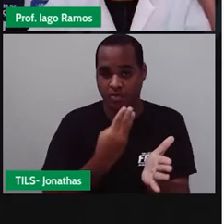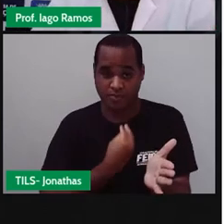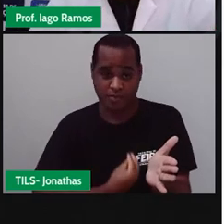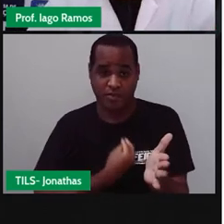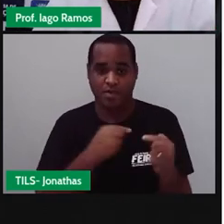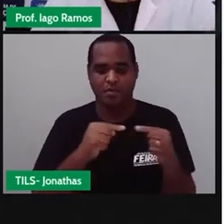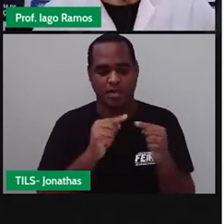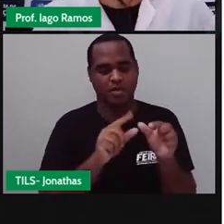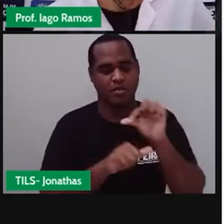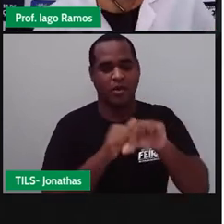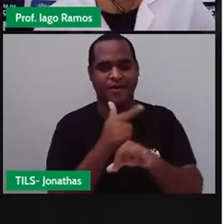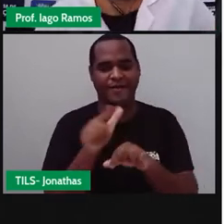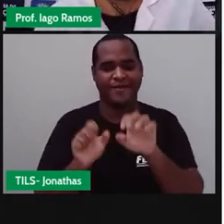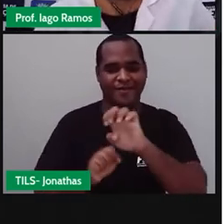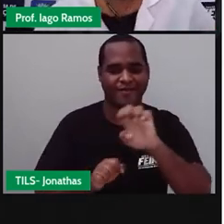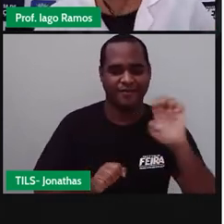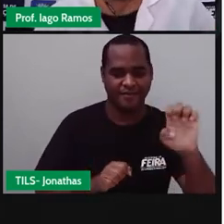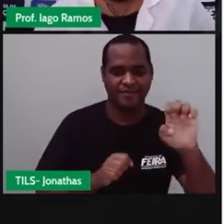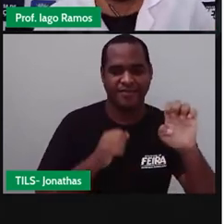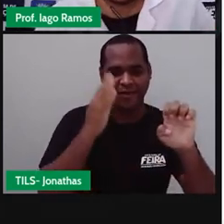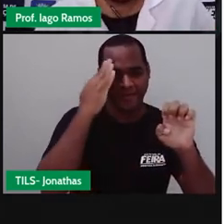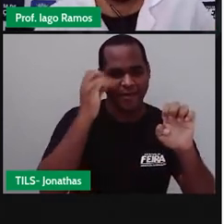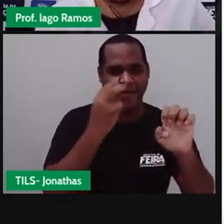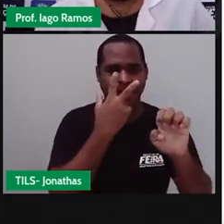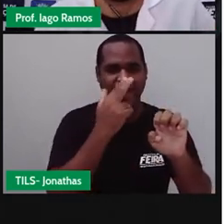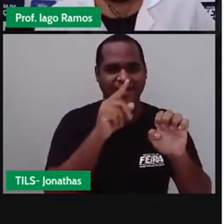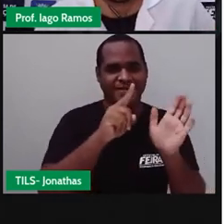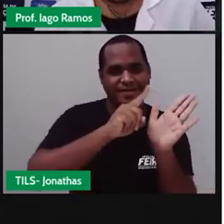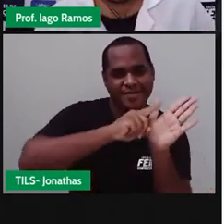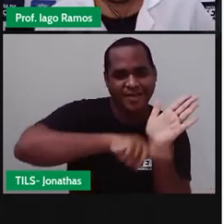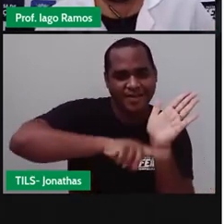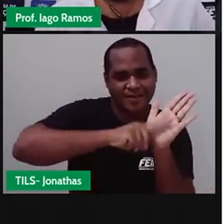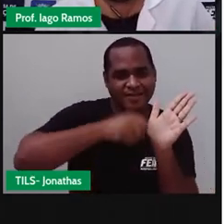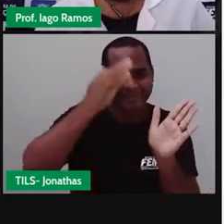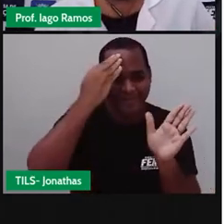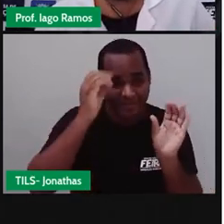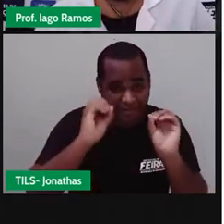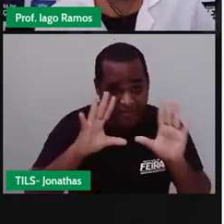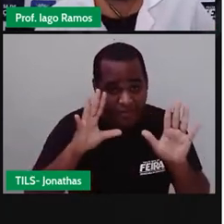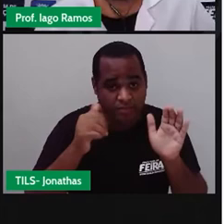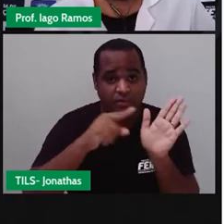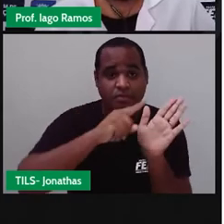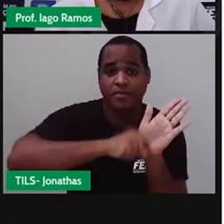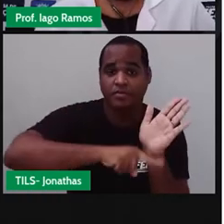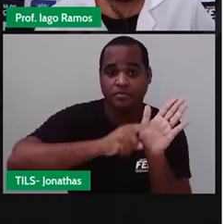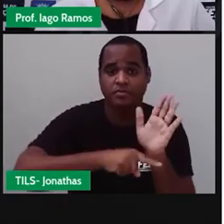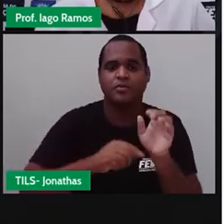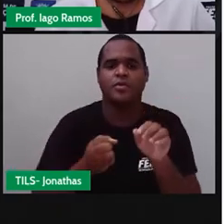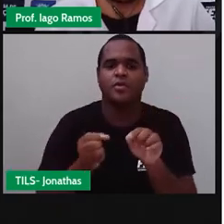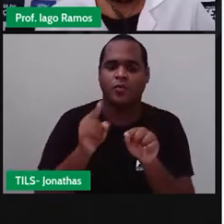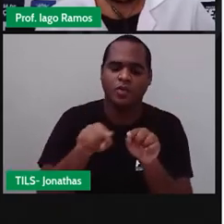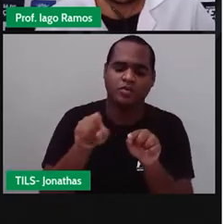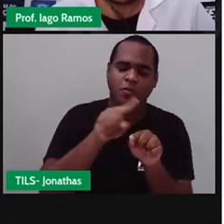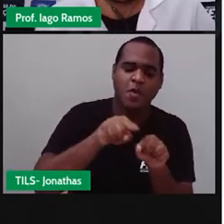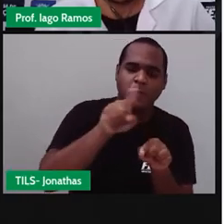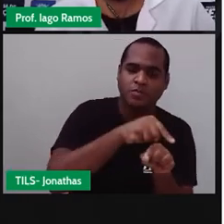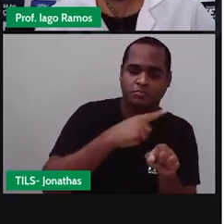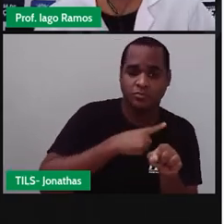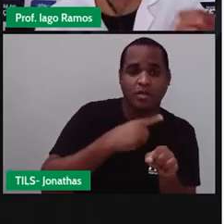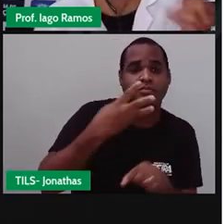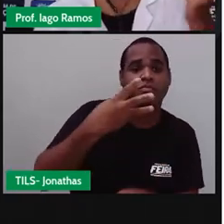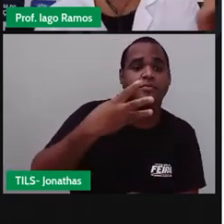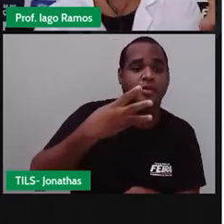ele vai para a esquerda, o sentido negativo, ele vai vir para cá. Quantas casinhas, né? 3